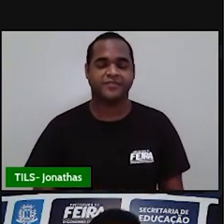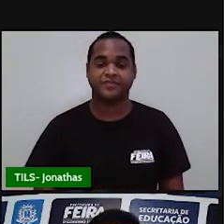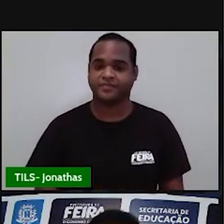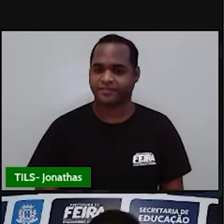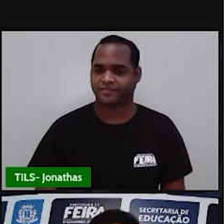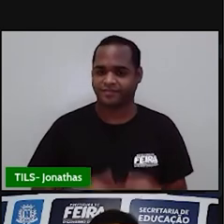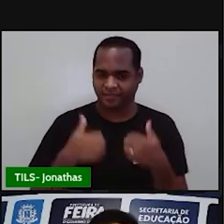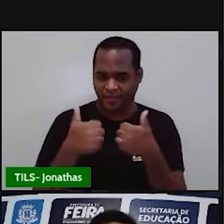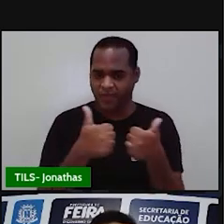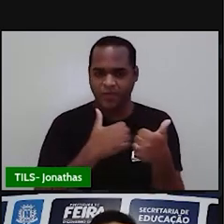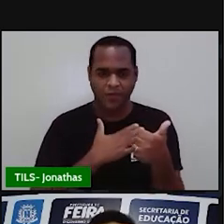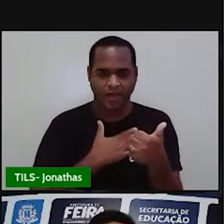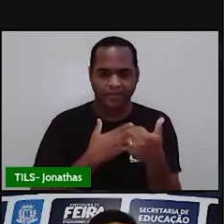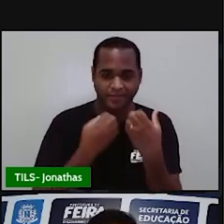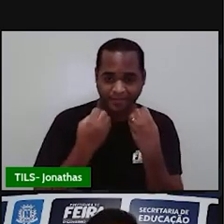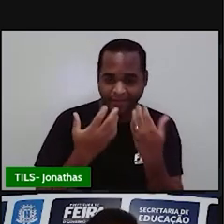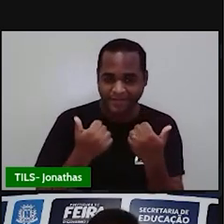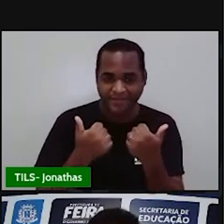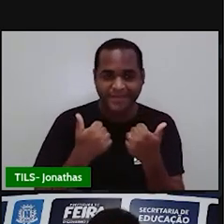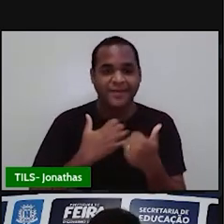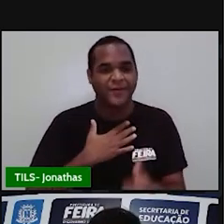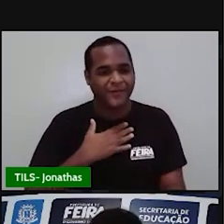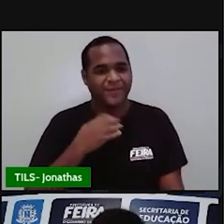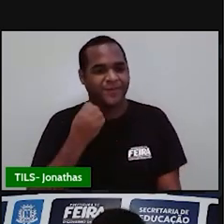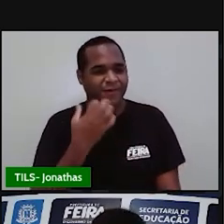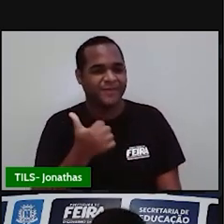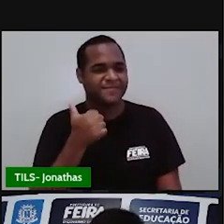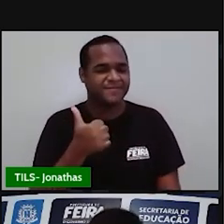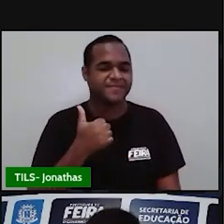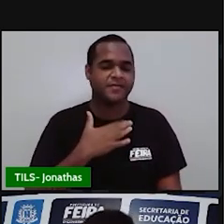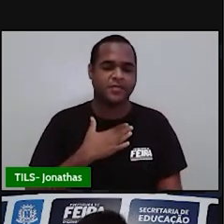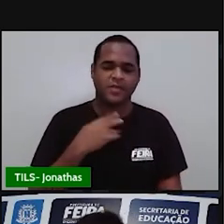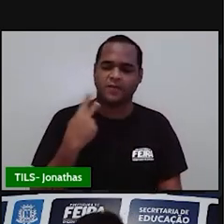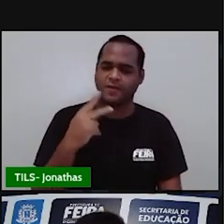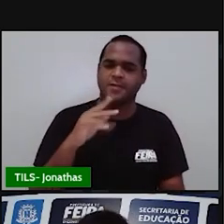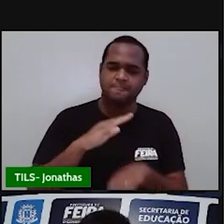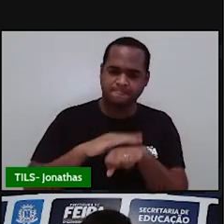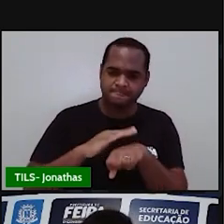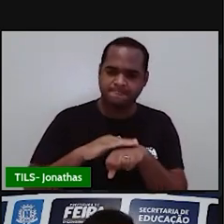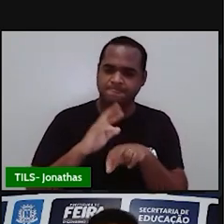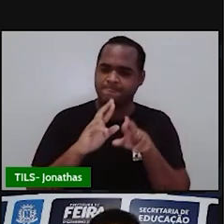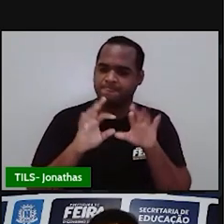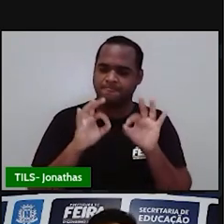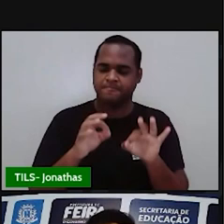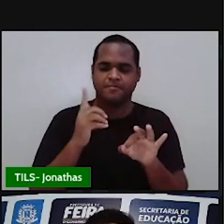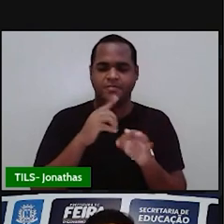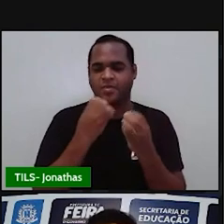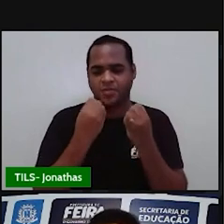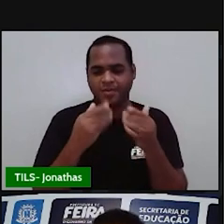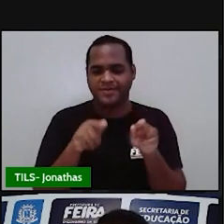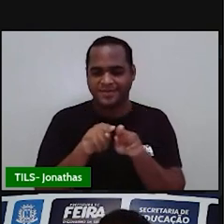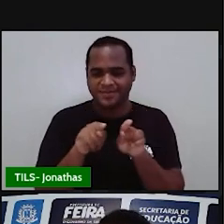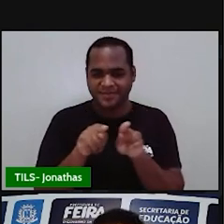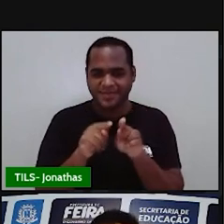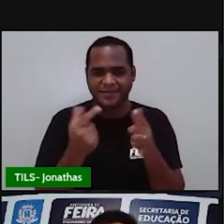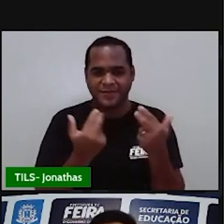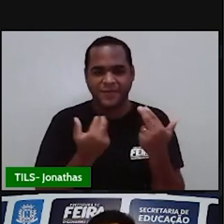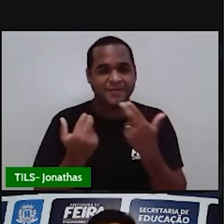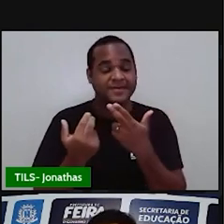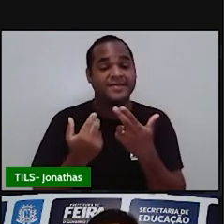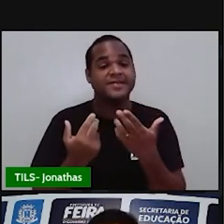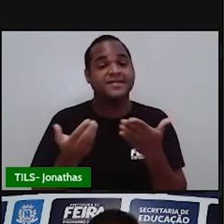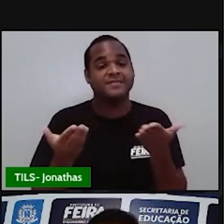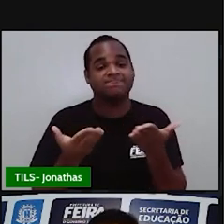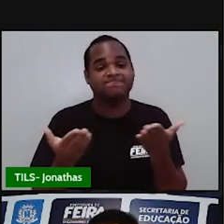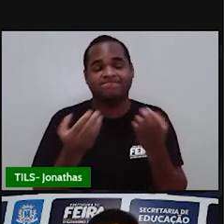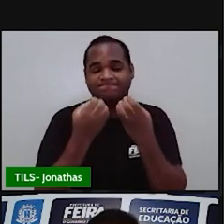Curtiu essa aula? Bom, eu curti bastante espero que você também certo? E a gente vai